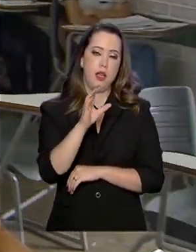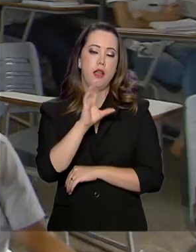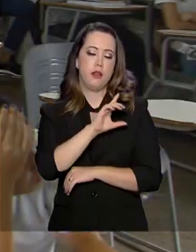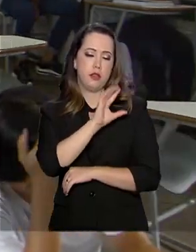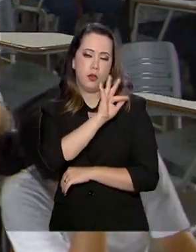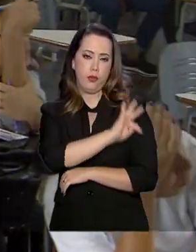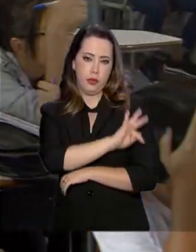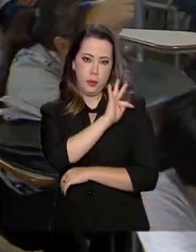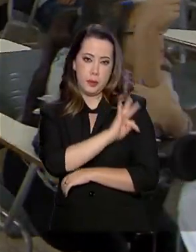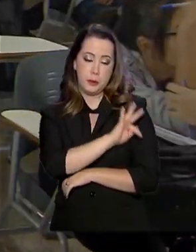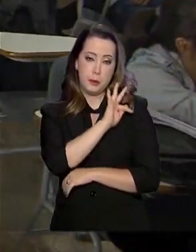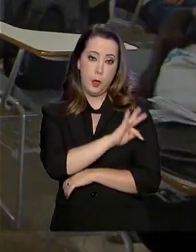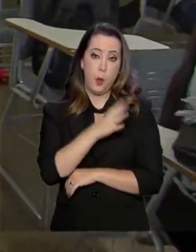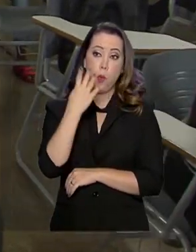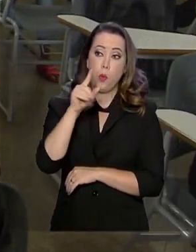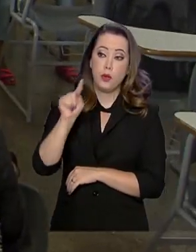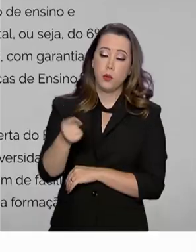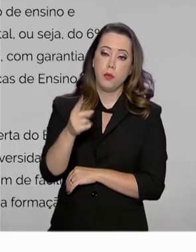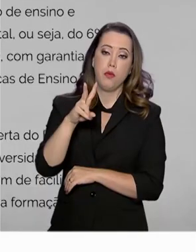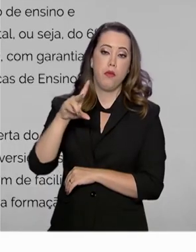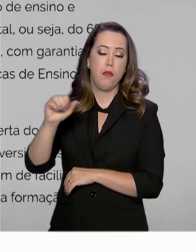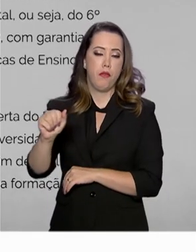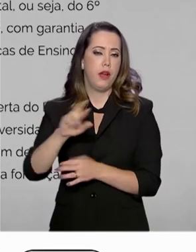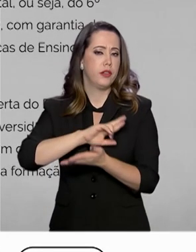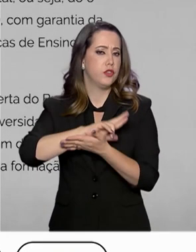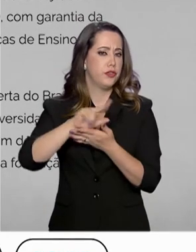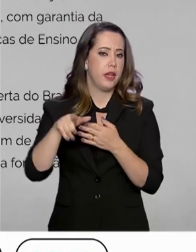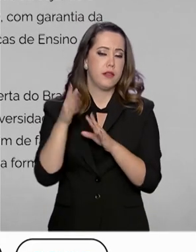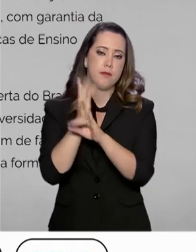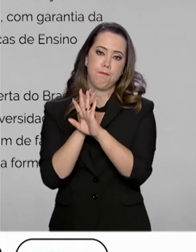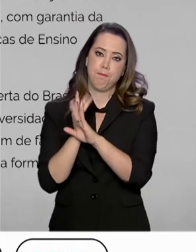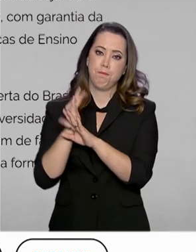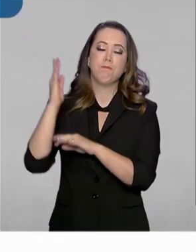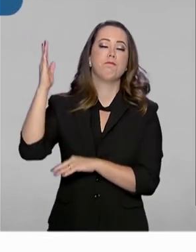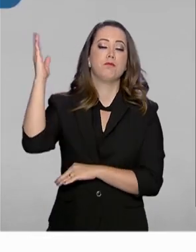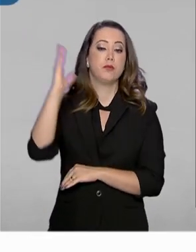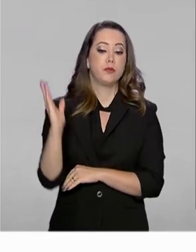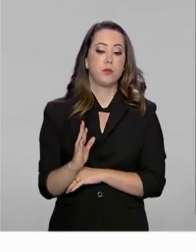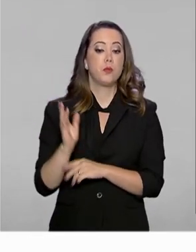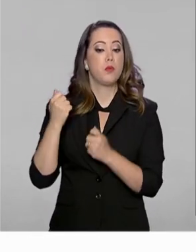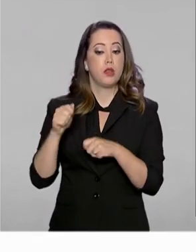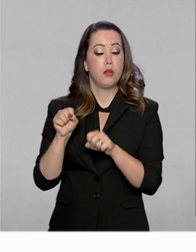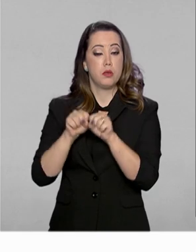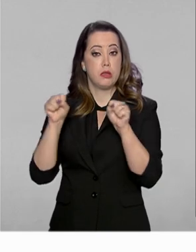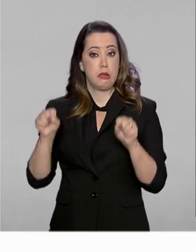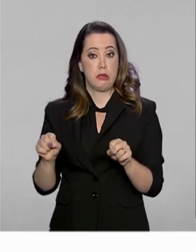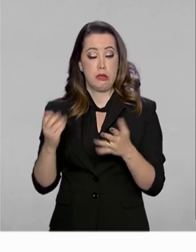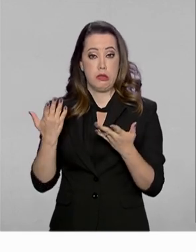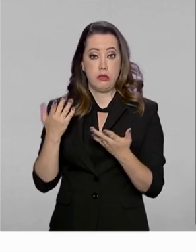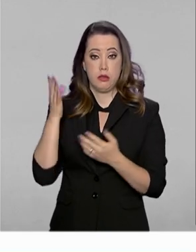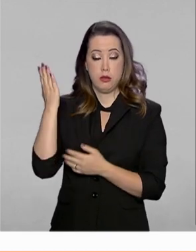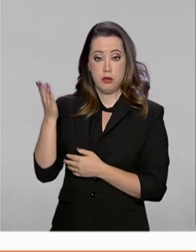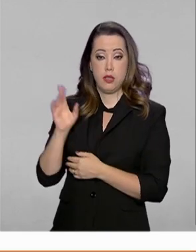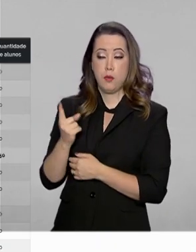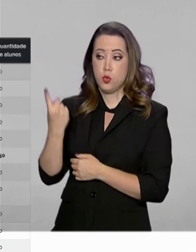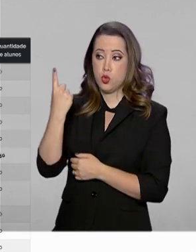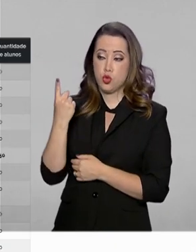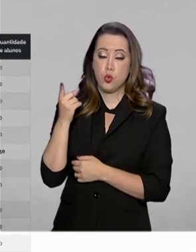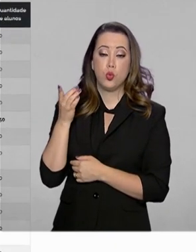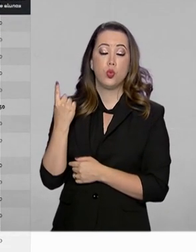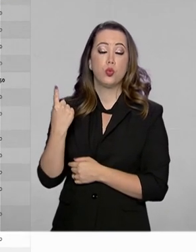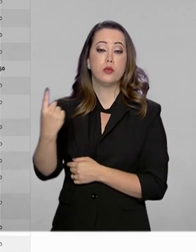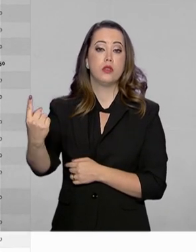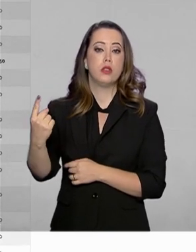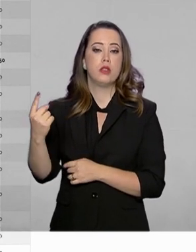municípios do país. A inscrição deve ser feita diretamente em uma das instituições credenciadas. A